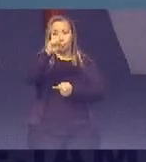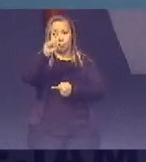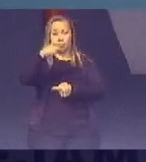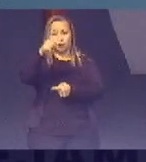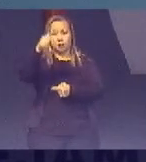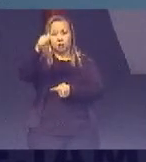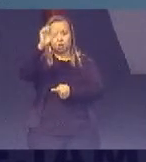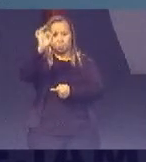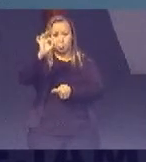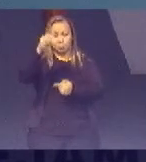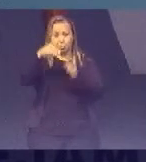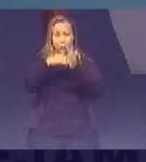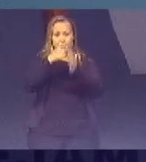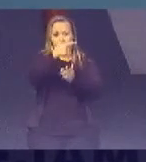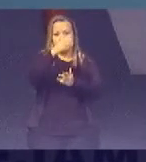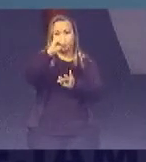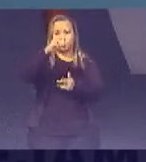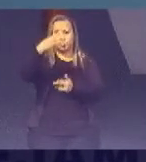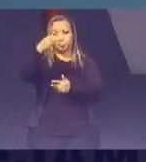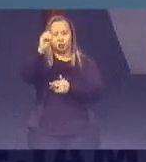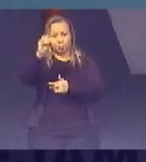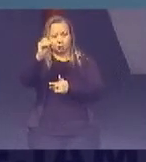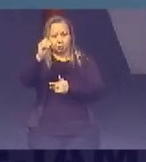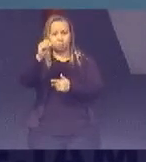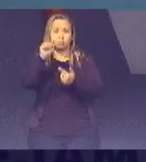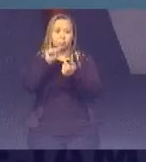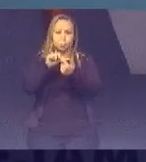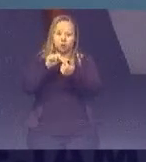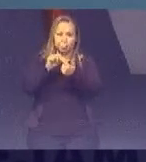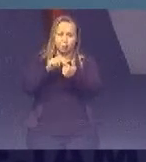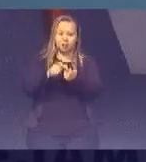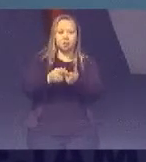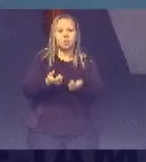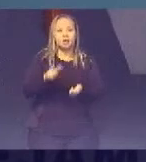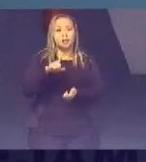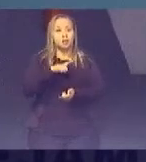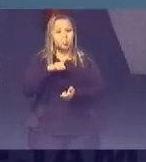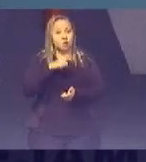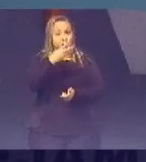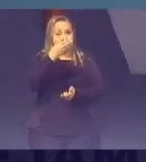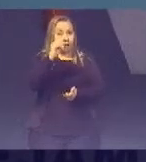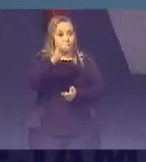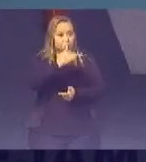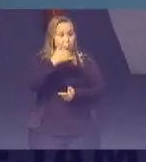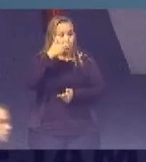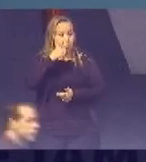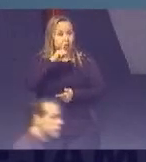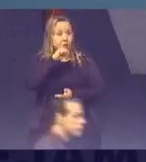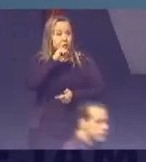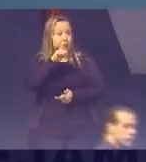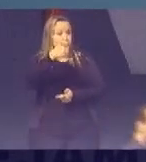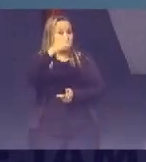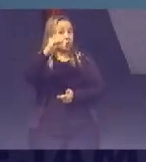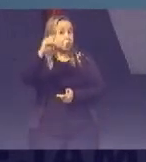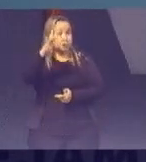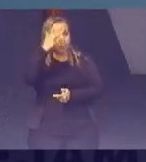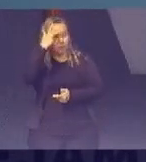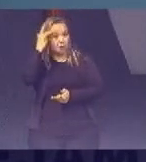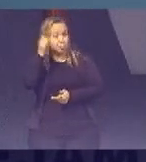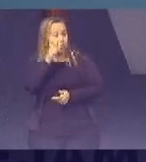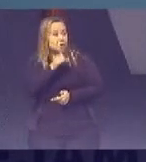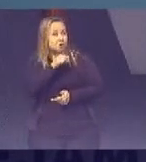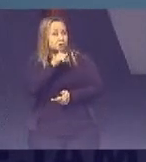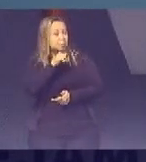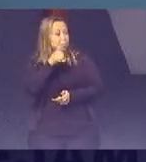Até 2030 Então Que corresponde A 30 mortes Maternas Por 100 mil Nascidos vivos Então a nossa Meta